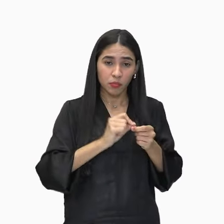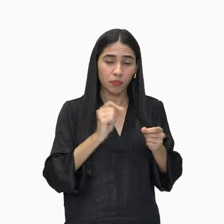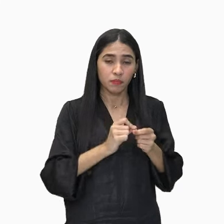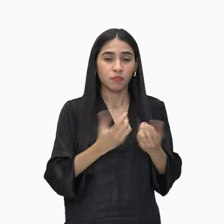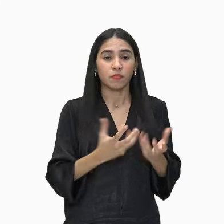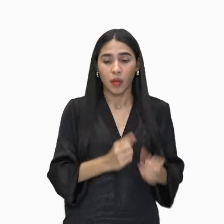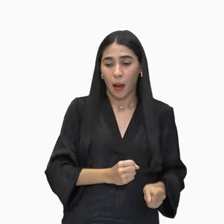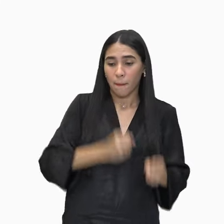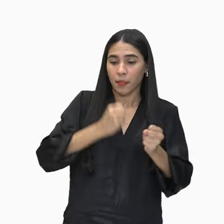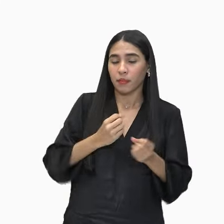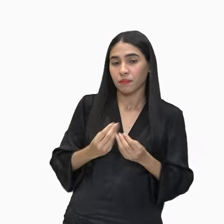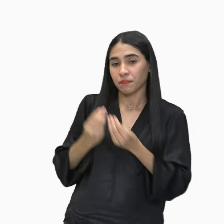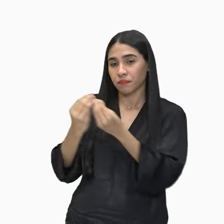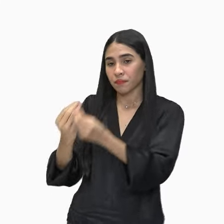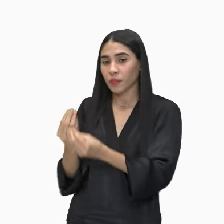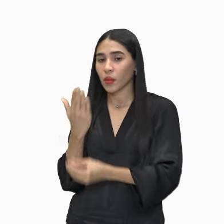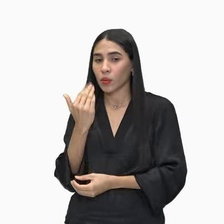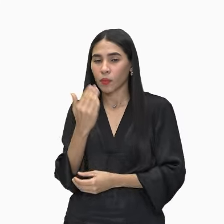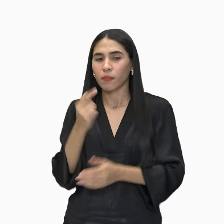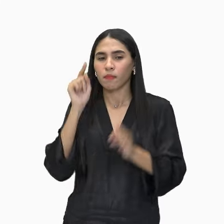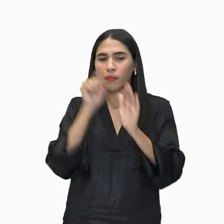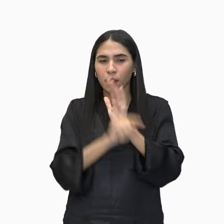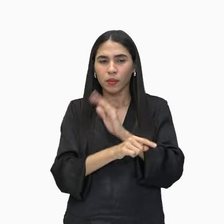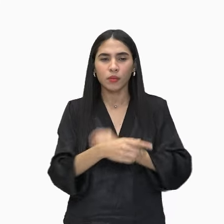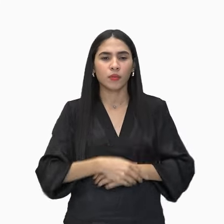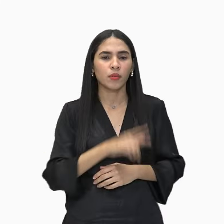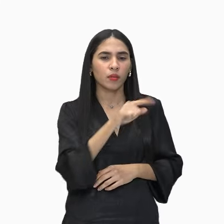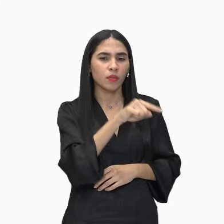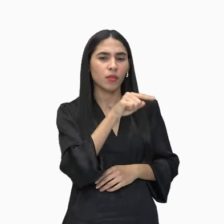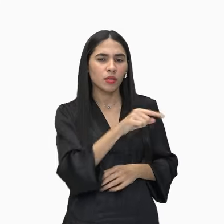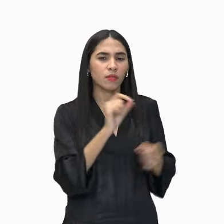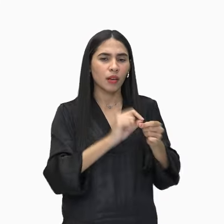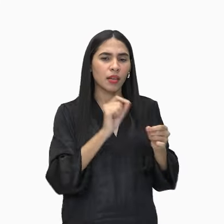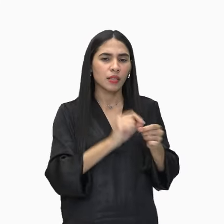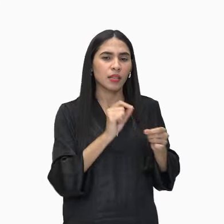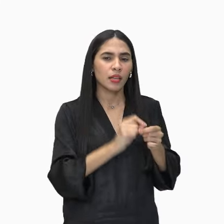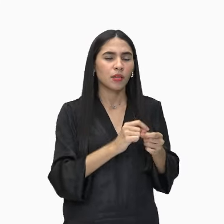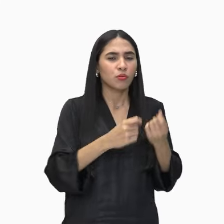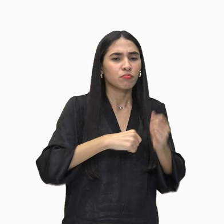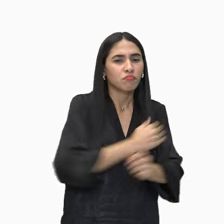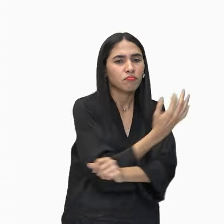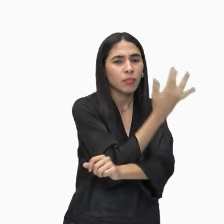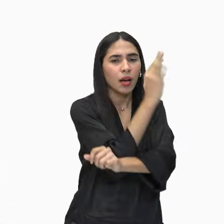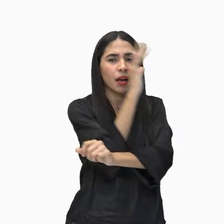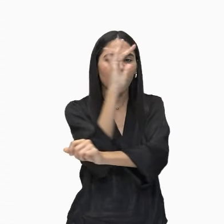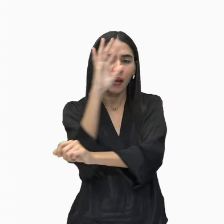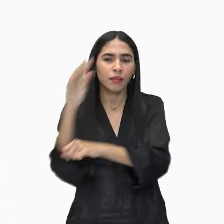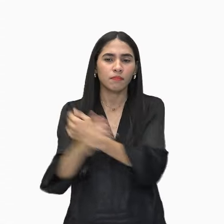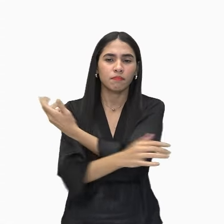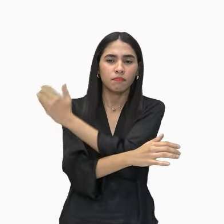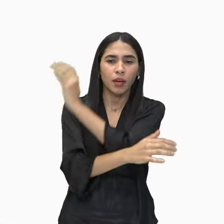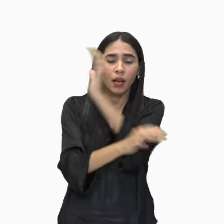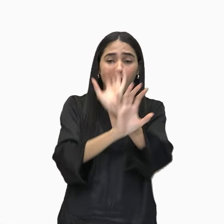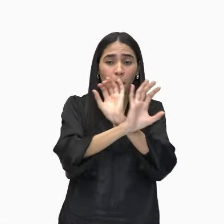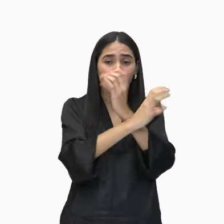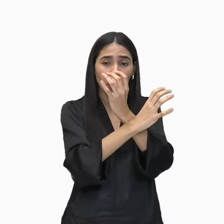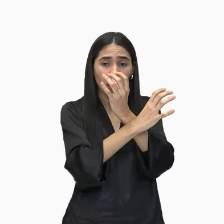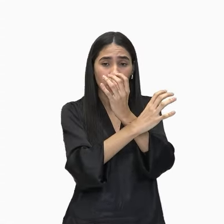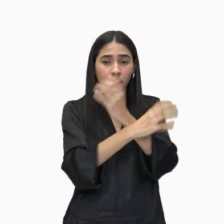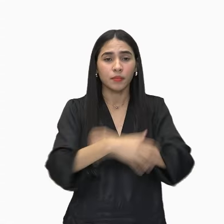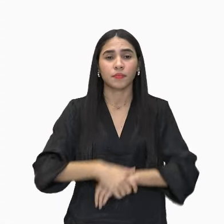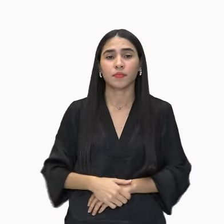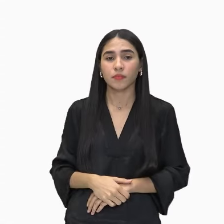aipim para o menino perguntando, O que você está fazendo na caatinga? Perceba, caatinga já é outro bioma.